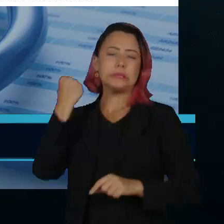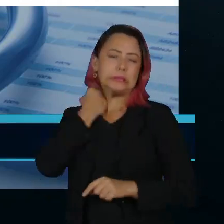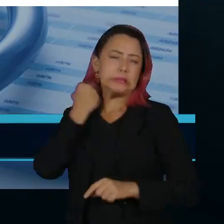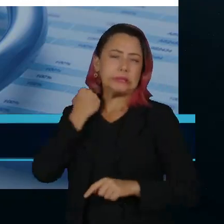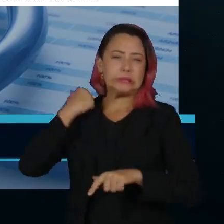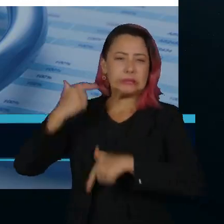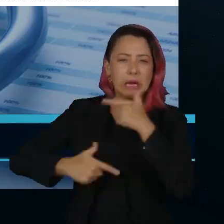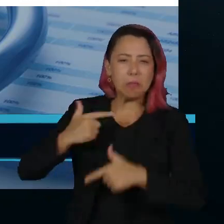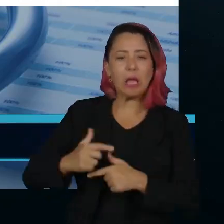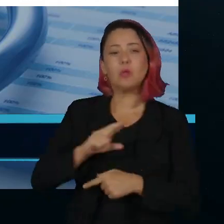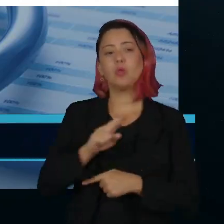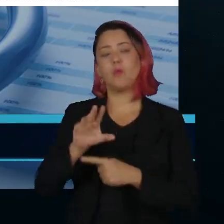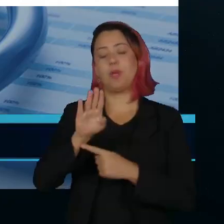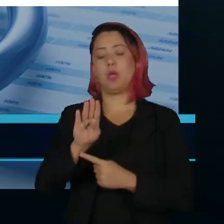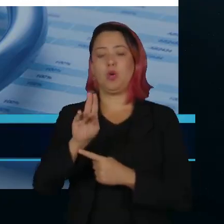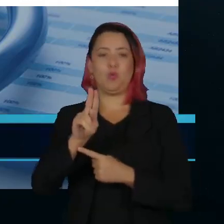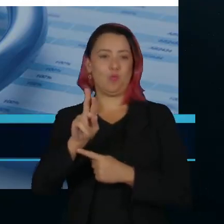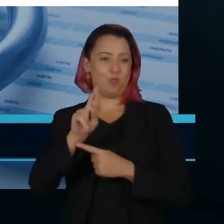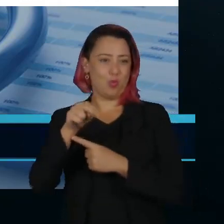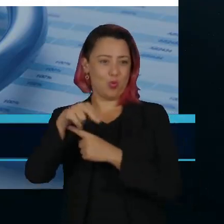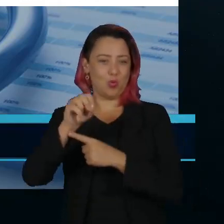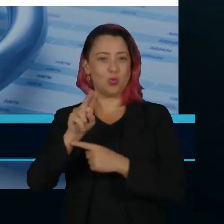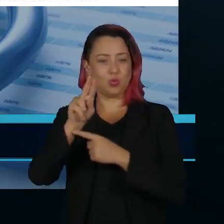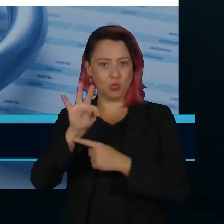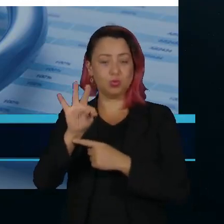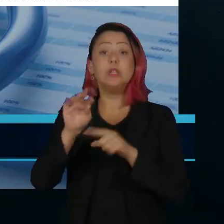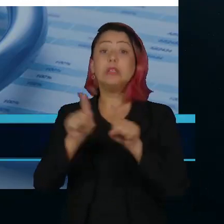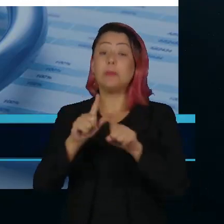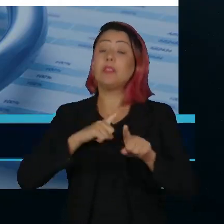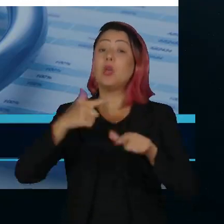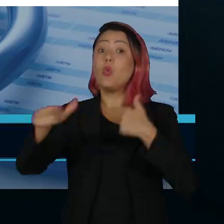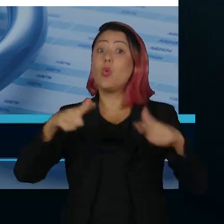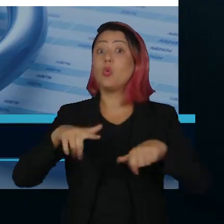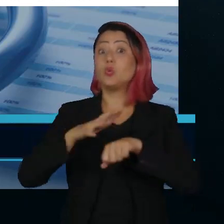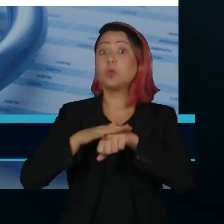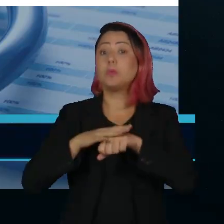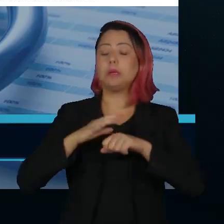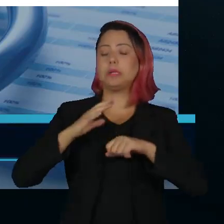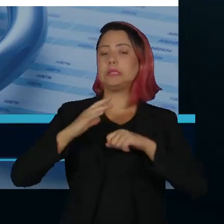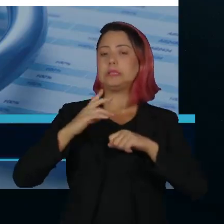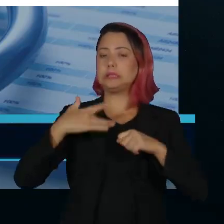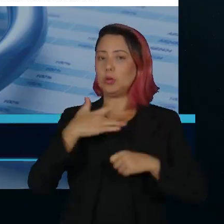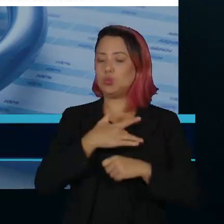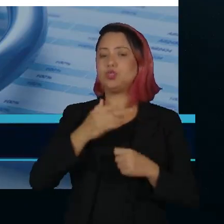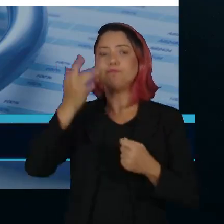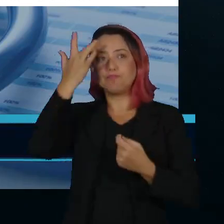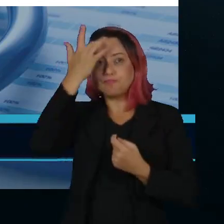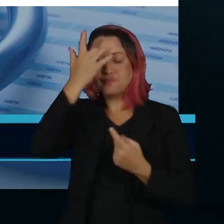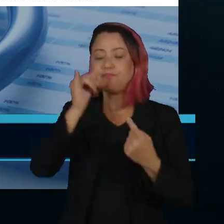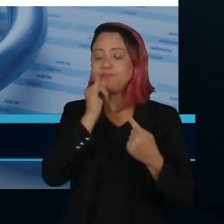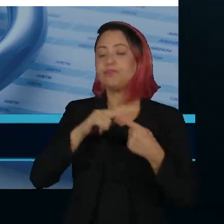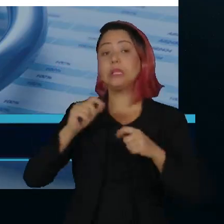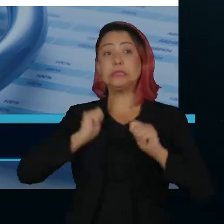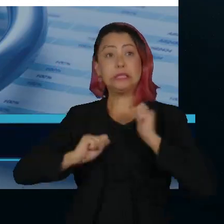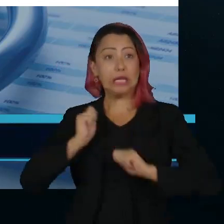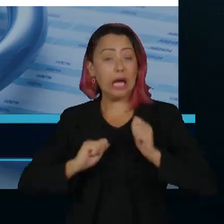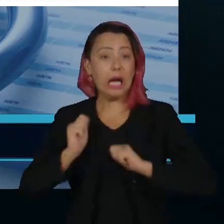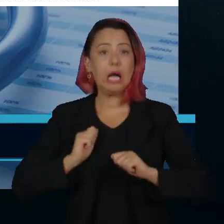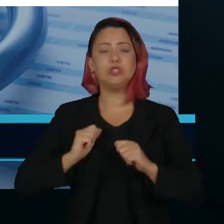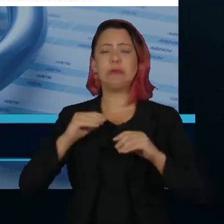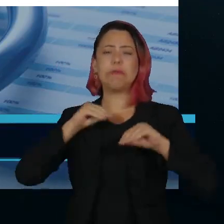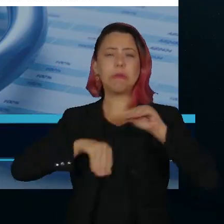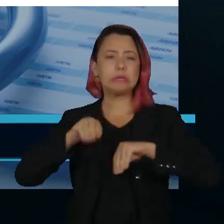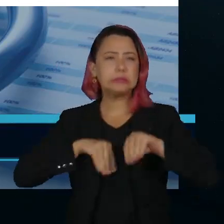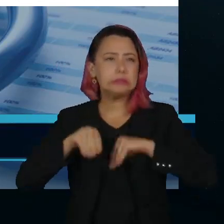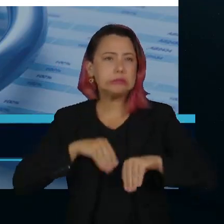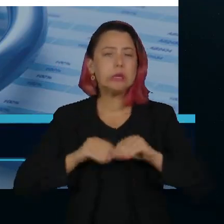O Ministério da Saúde ainda ampliou a lista de transtornos mentais. Ansiedade, depressão e tentativa de suicídio entram como patologias